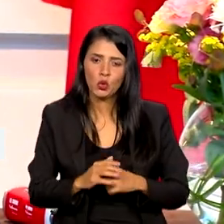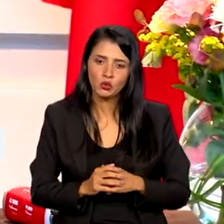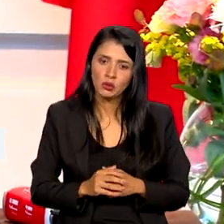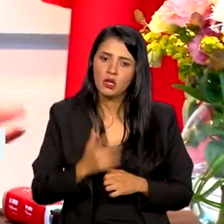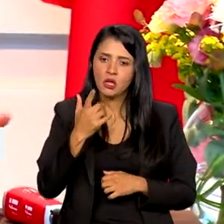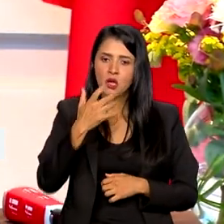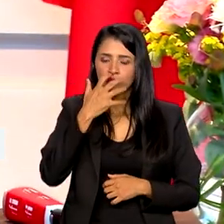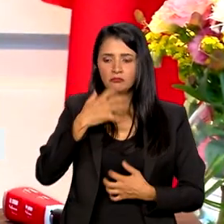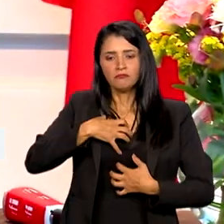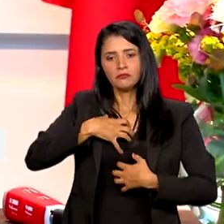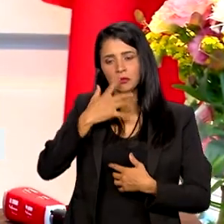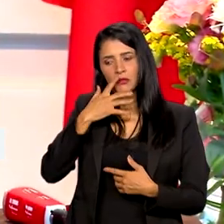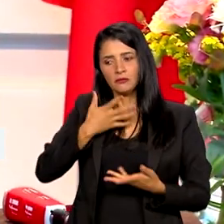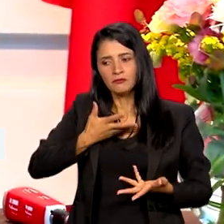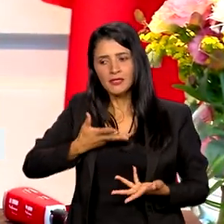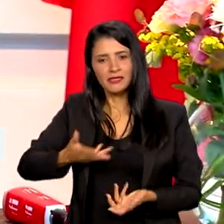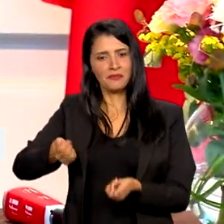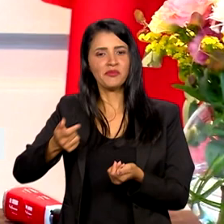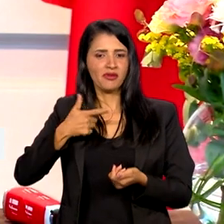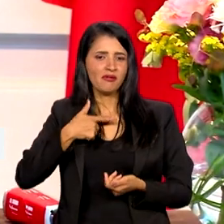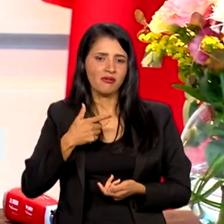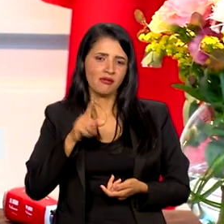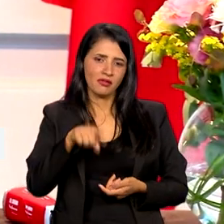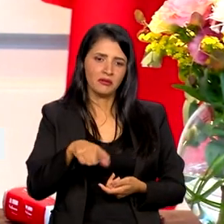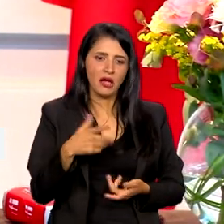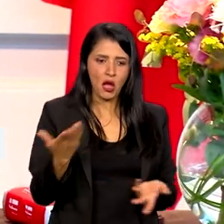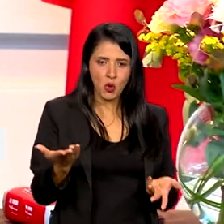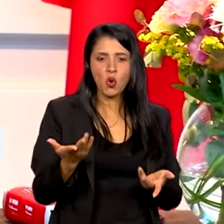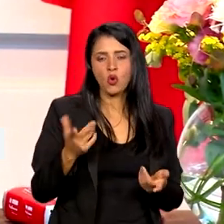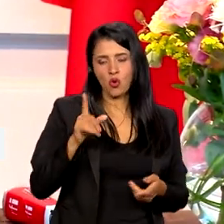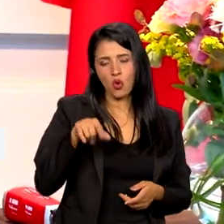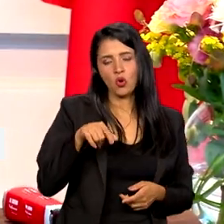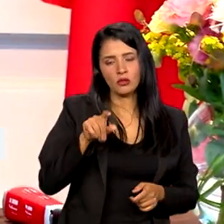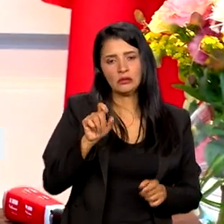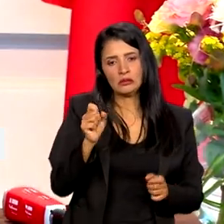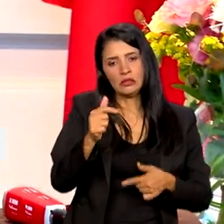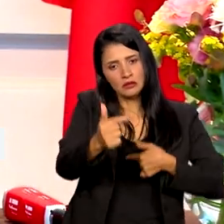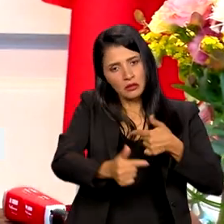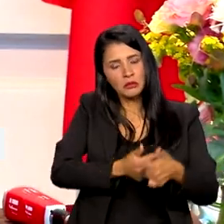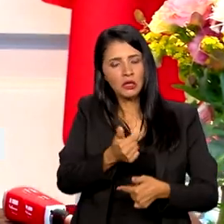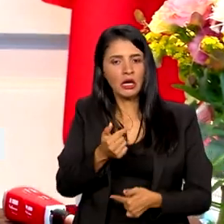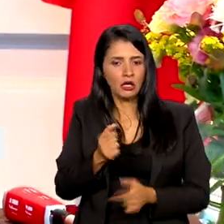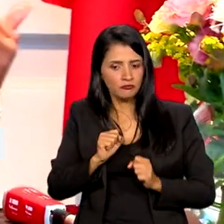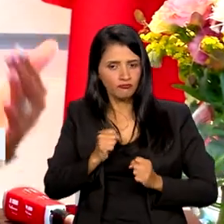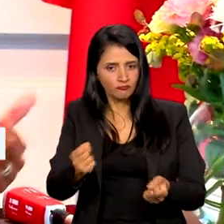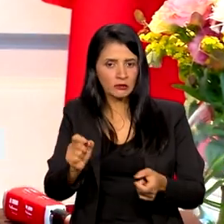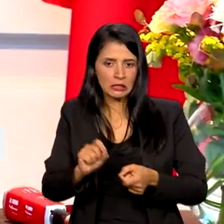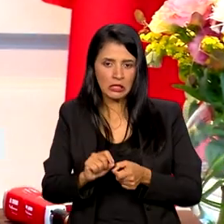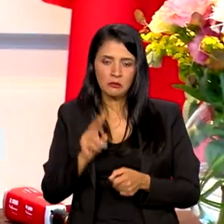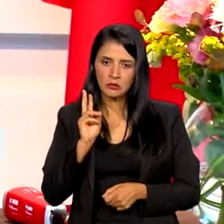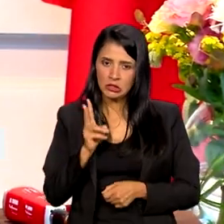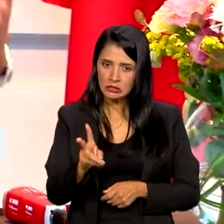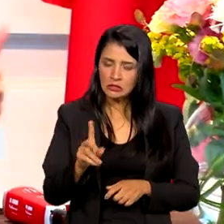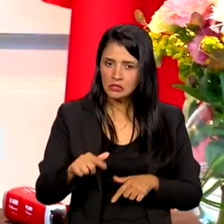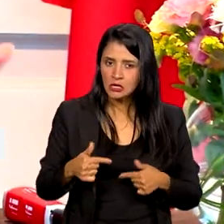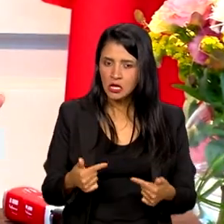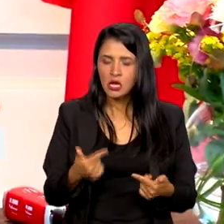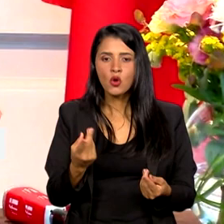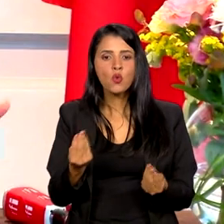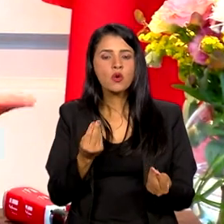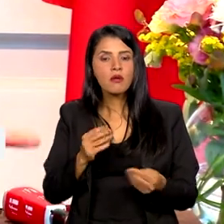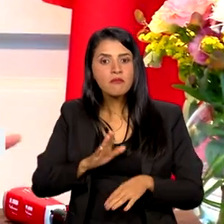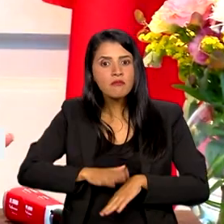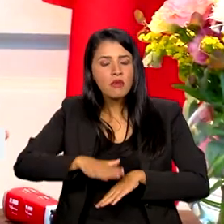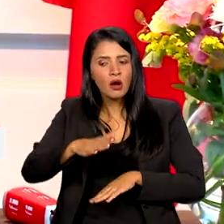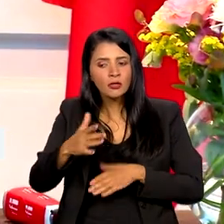senti acolhida. te confesso que agora a gente tem trabalho a fazer. Eu acho que a gente tem que seguir buscando cada